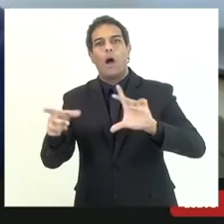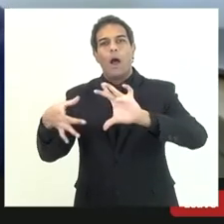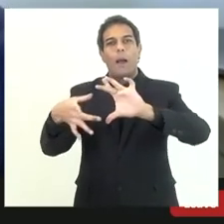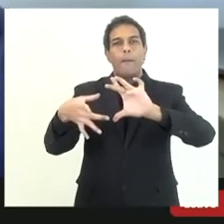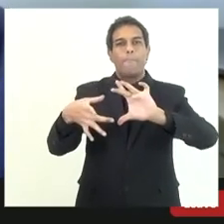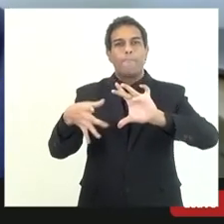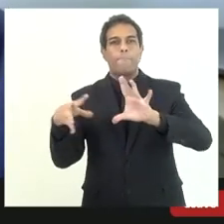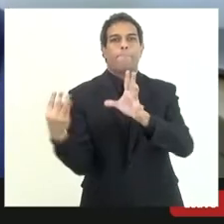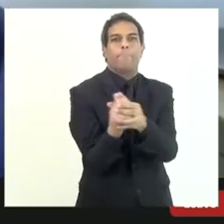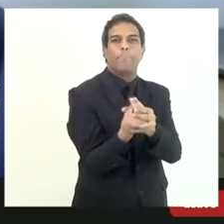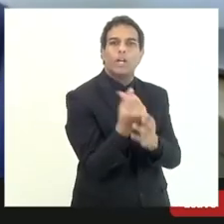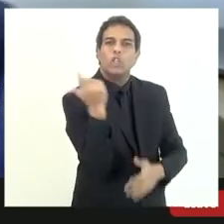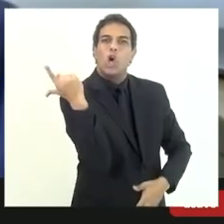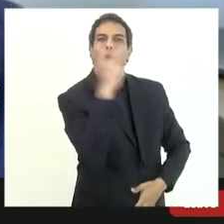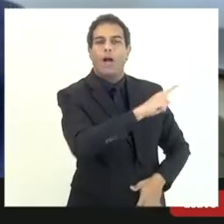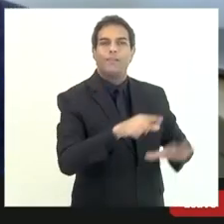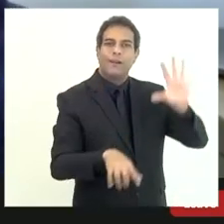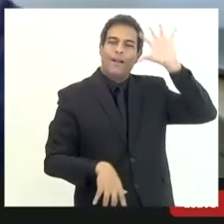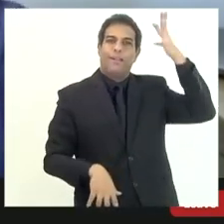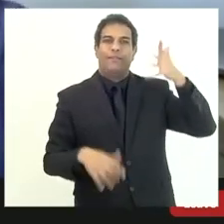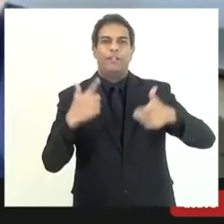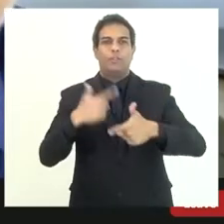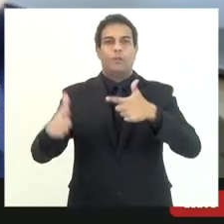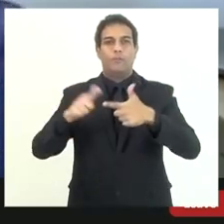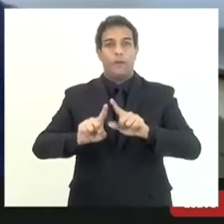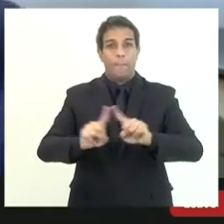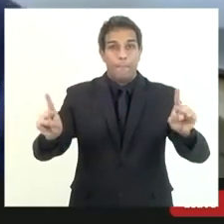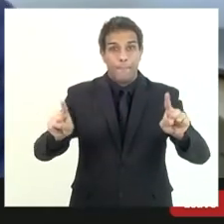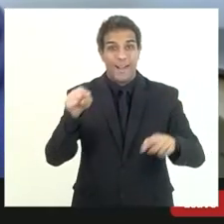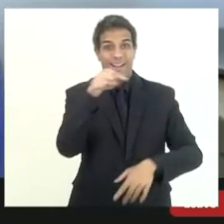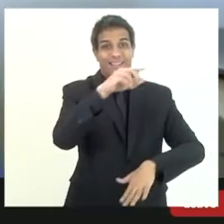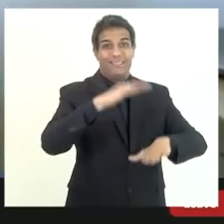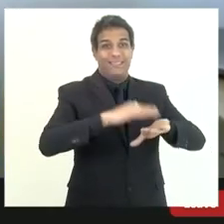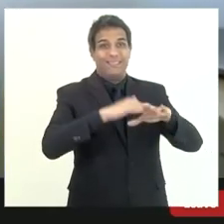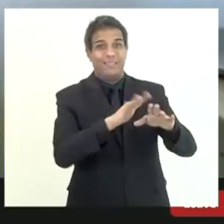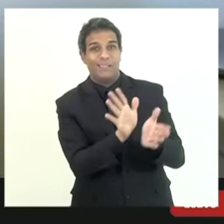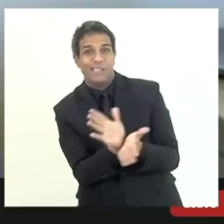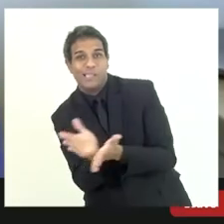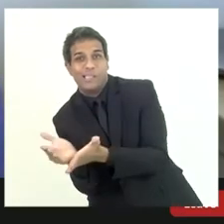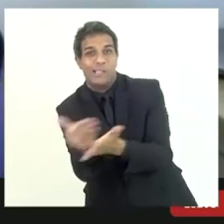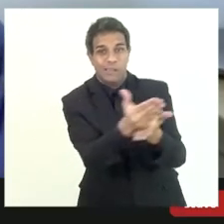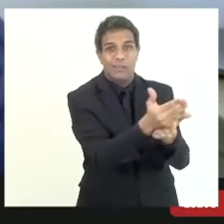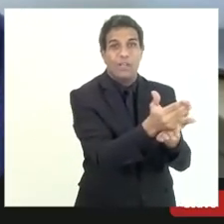mostrou muito grande e quanto mais arrecadar para eles melhor é também